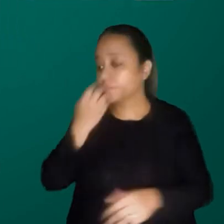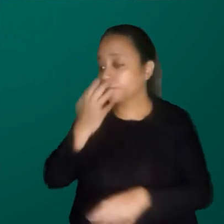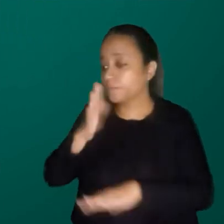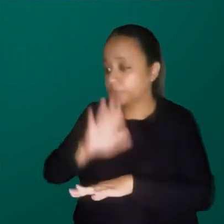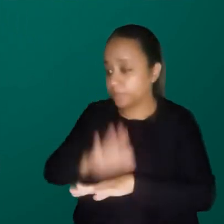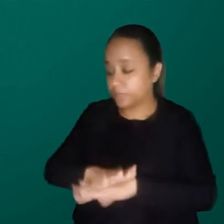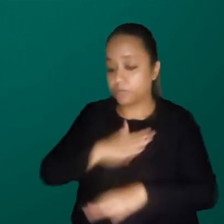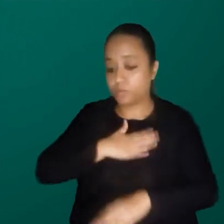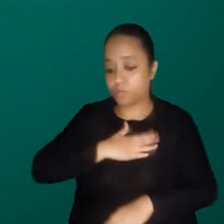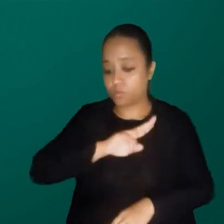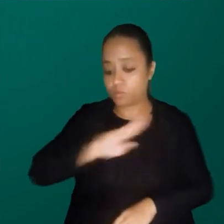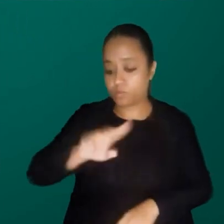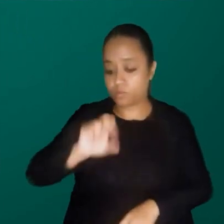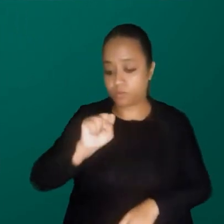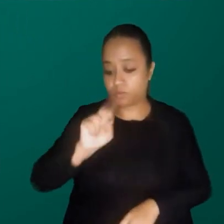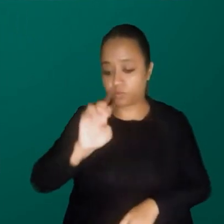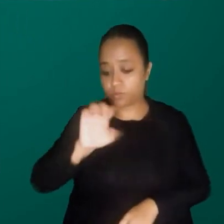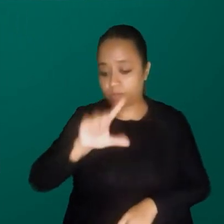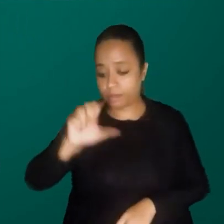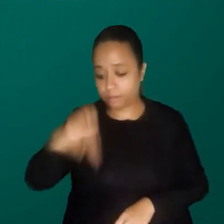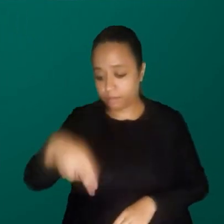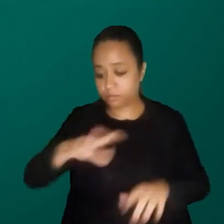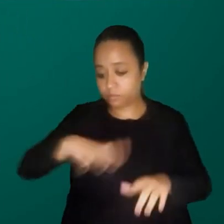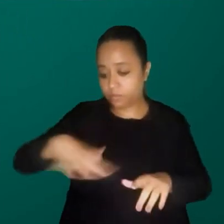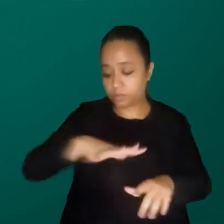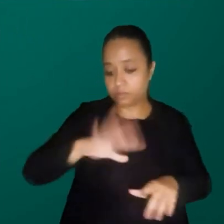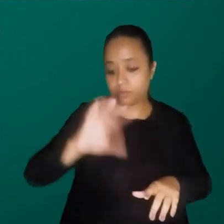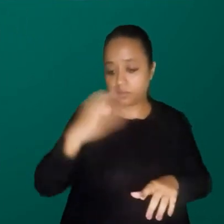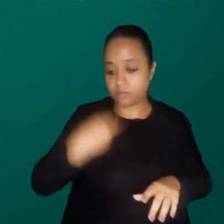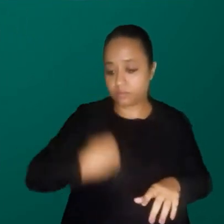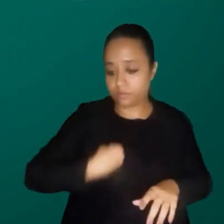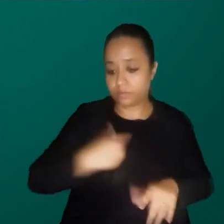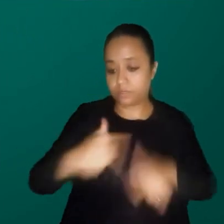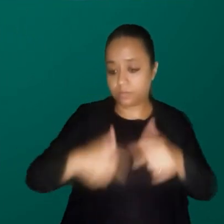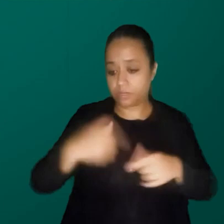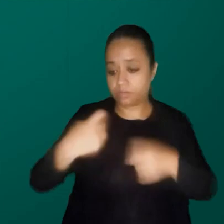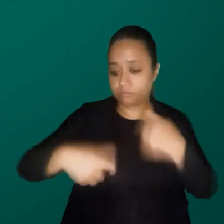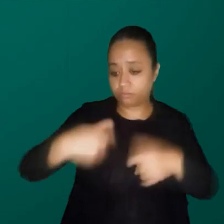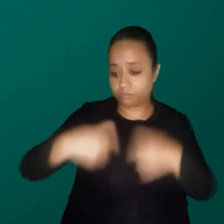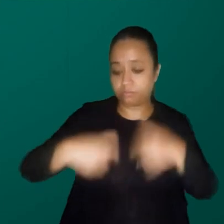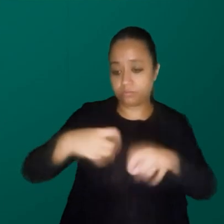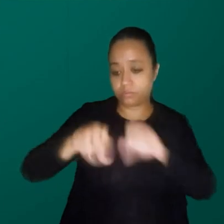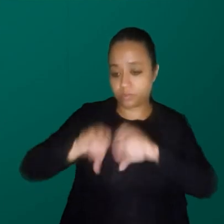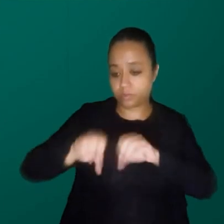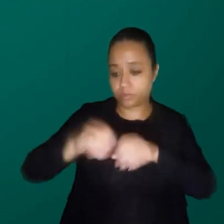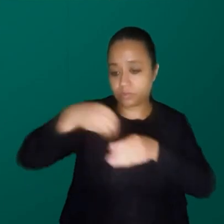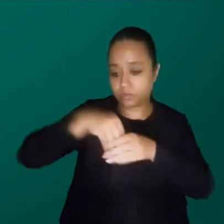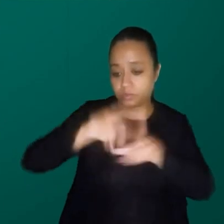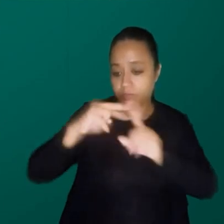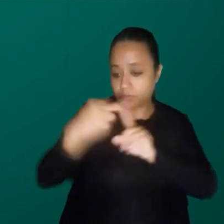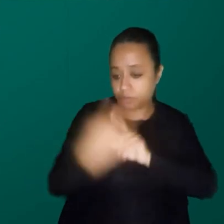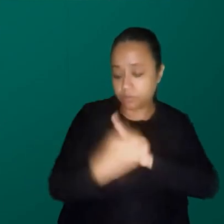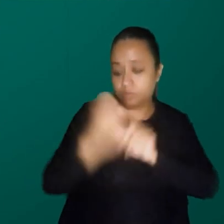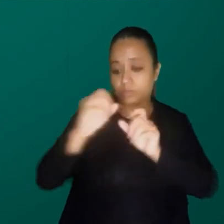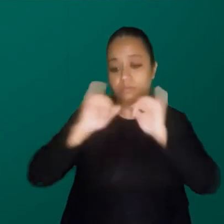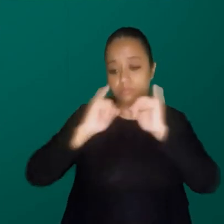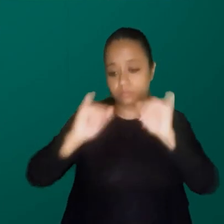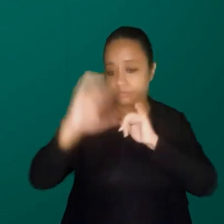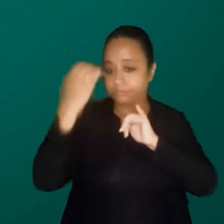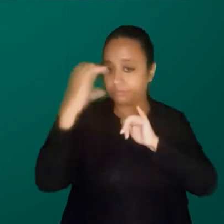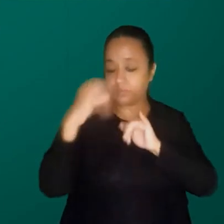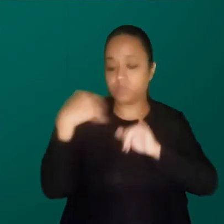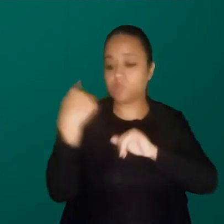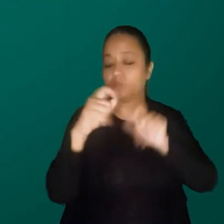Boa tarde, sou a Suelen, sou do Espaço Ciência Viva, trabalho com educação sexual, dentro dessa perspectiva da divulgação